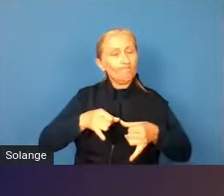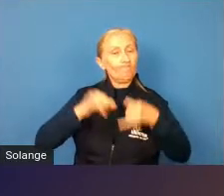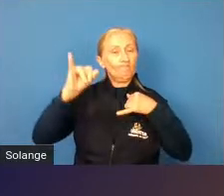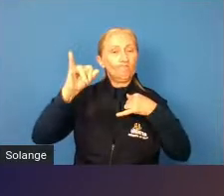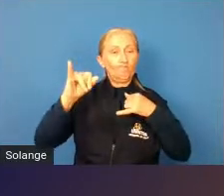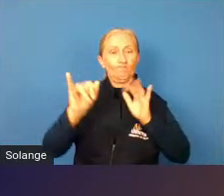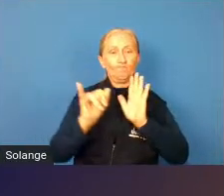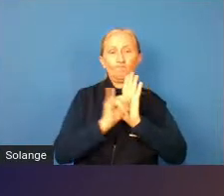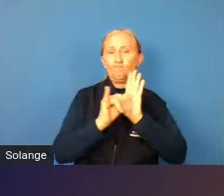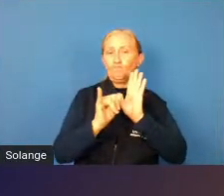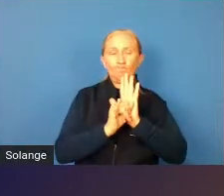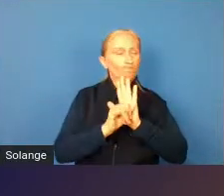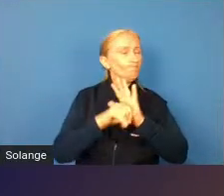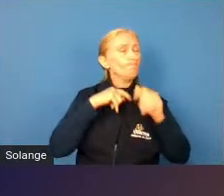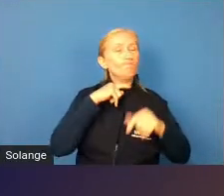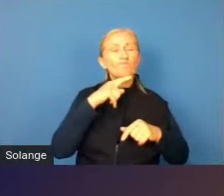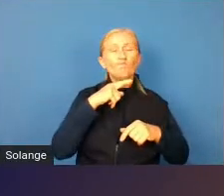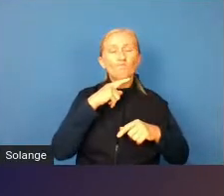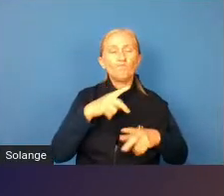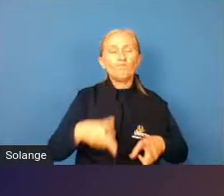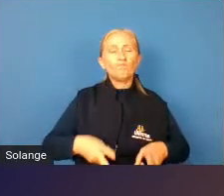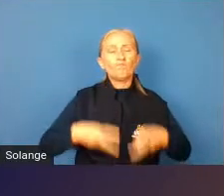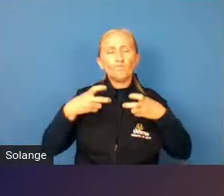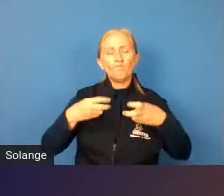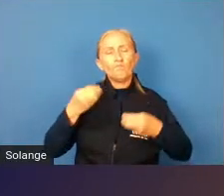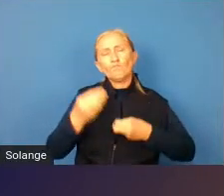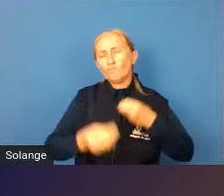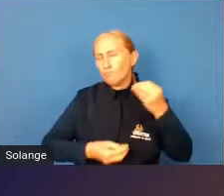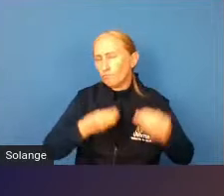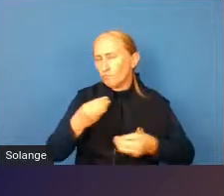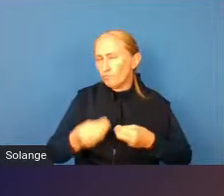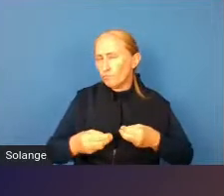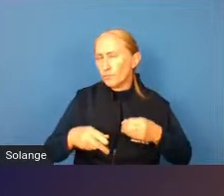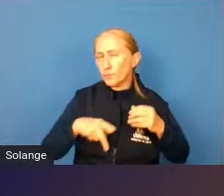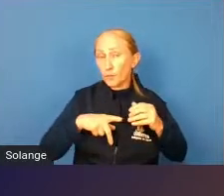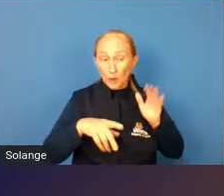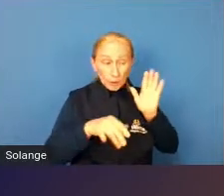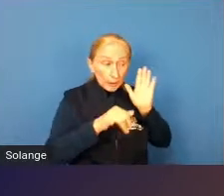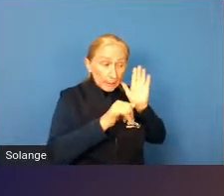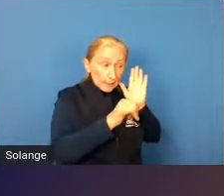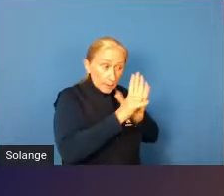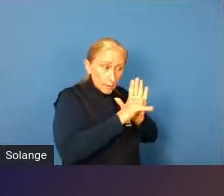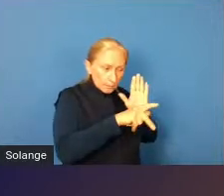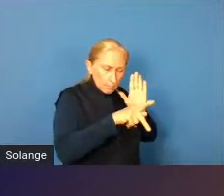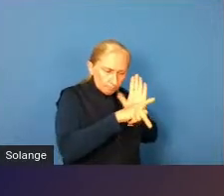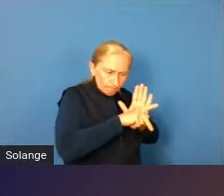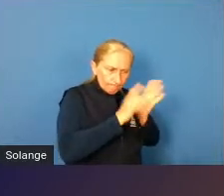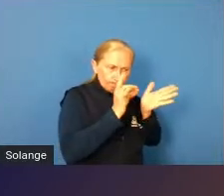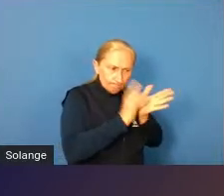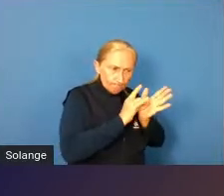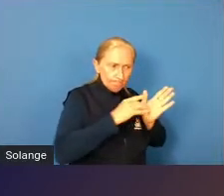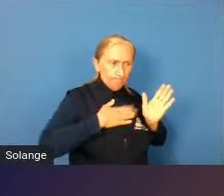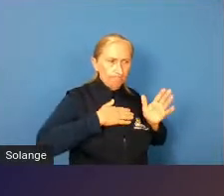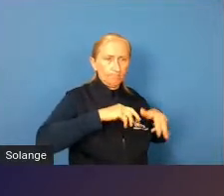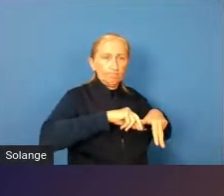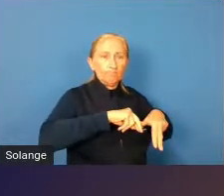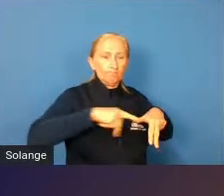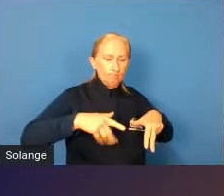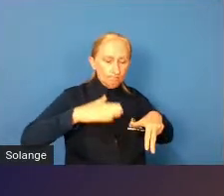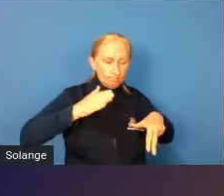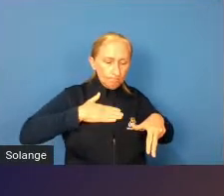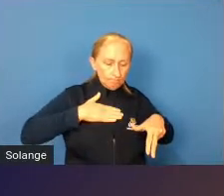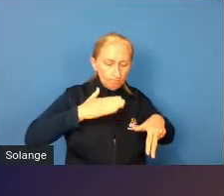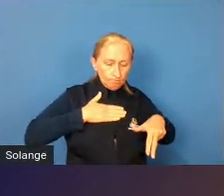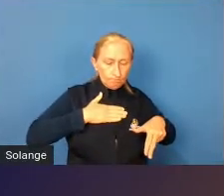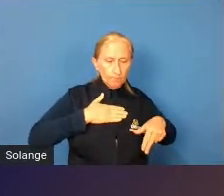ela identifica e percebe a sua identidade de gênero realmente, ela inicia o processo